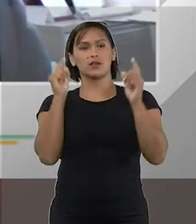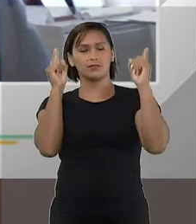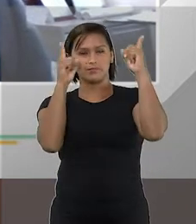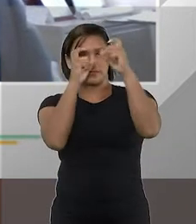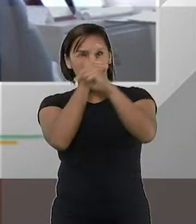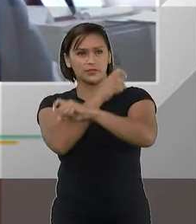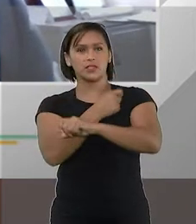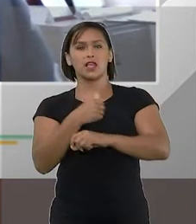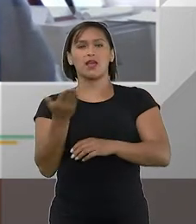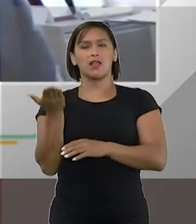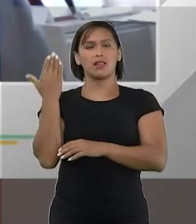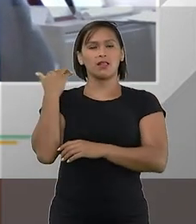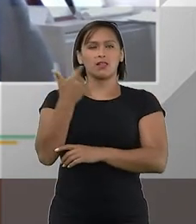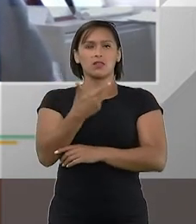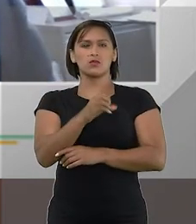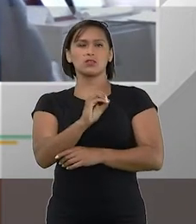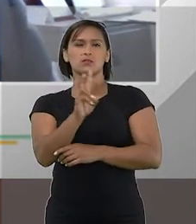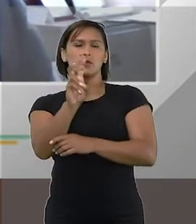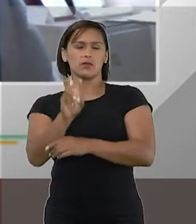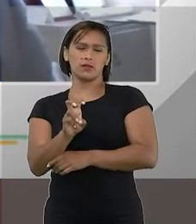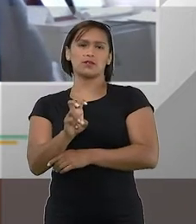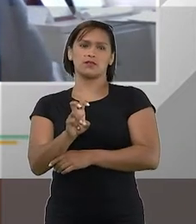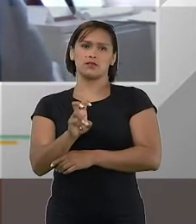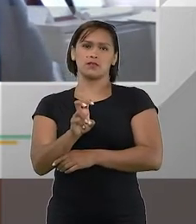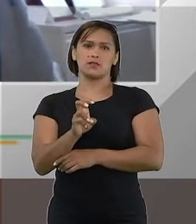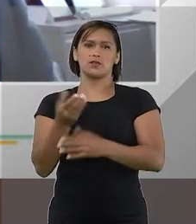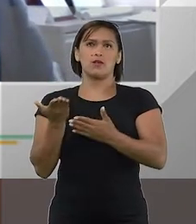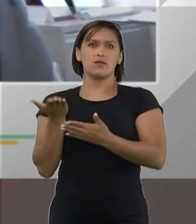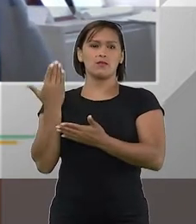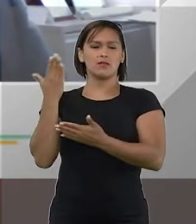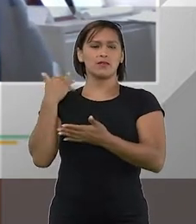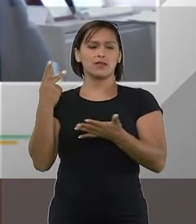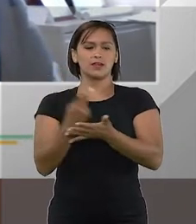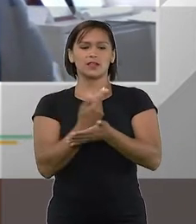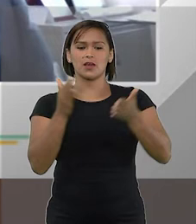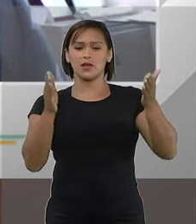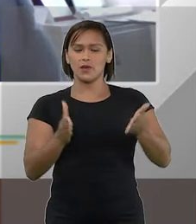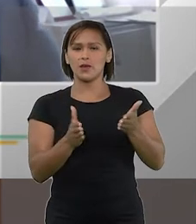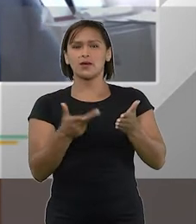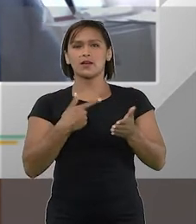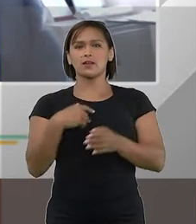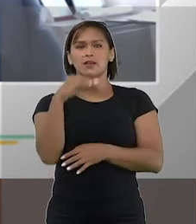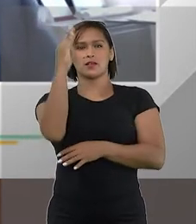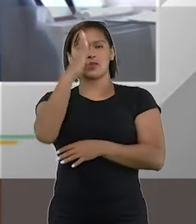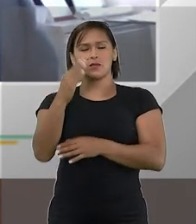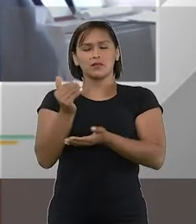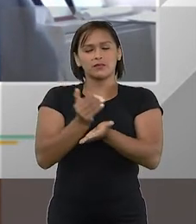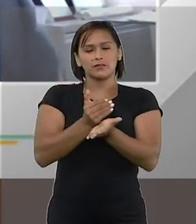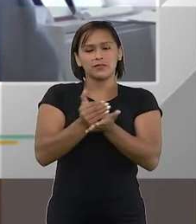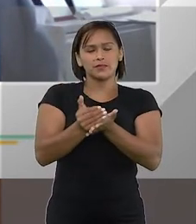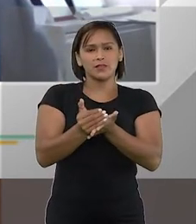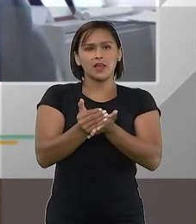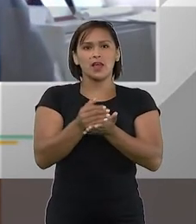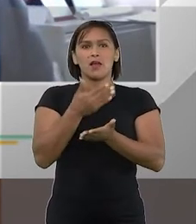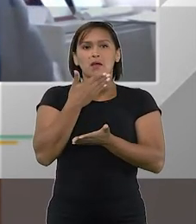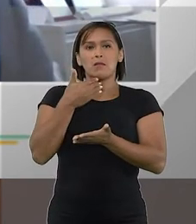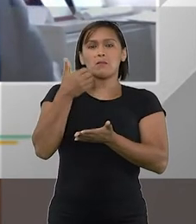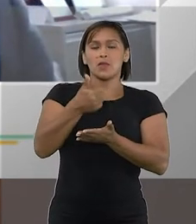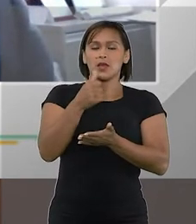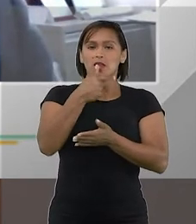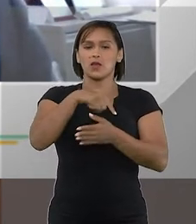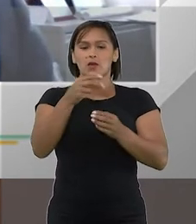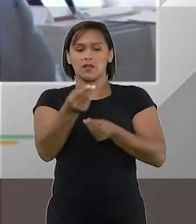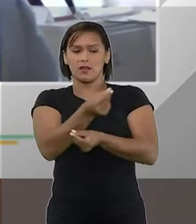desde 2015 e 2016. E no momento em que o Brasil começava a esboçar uma